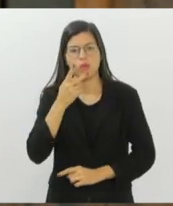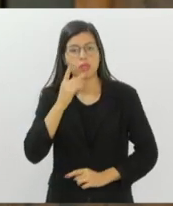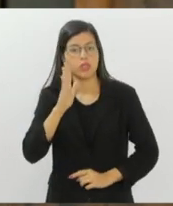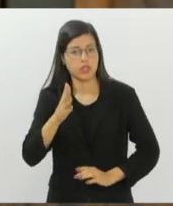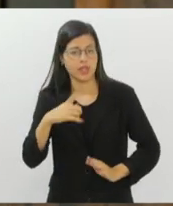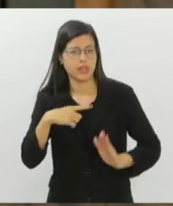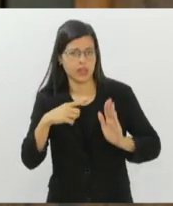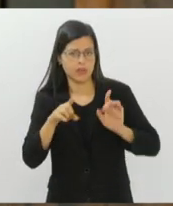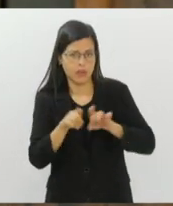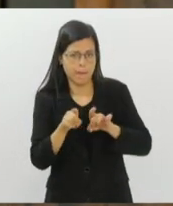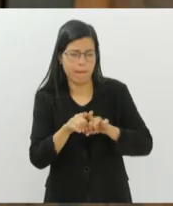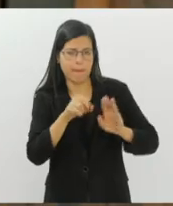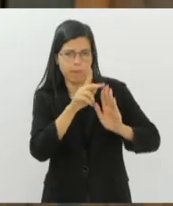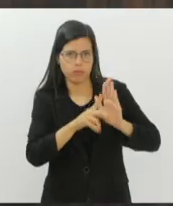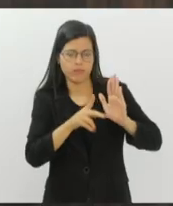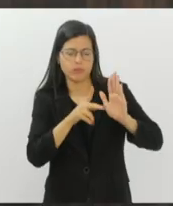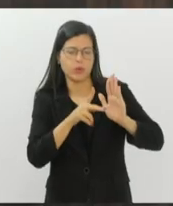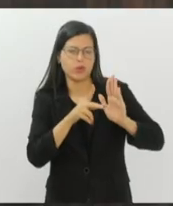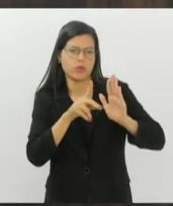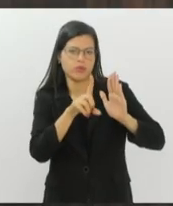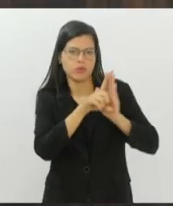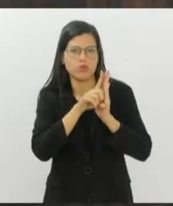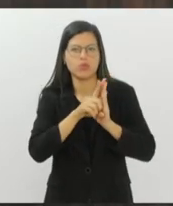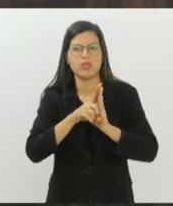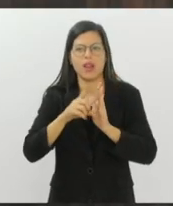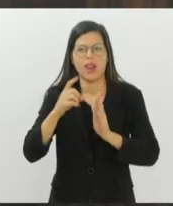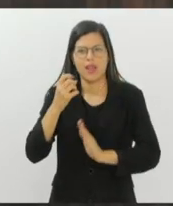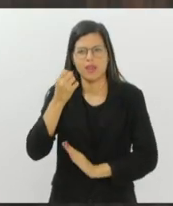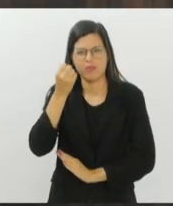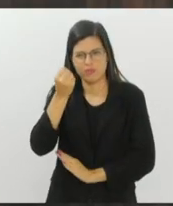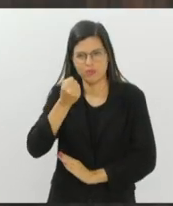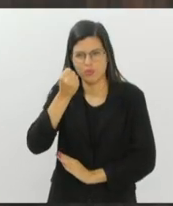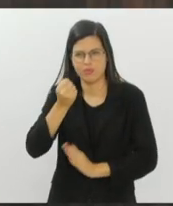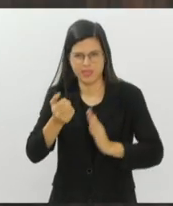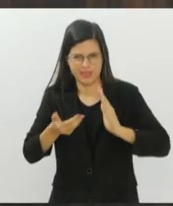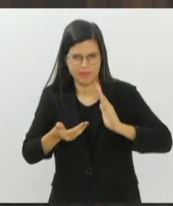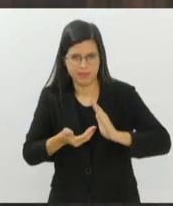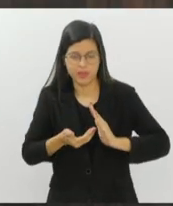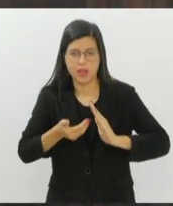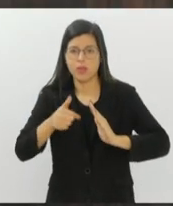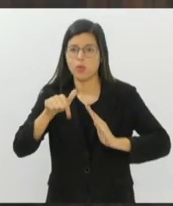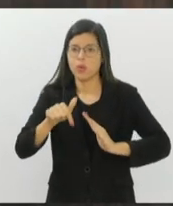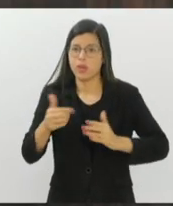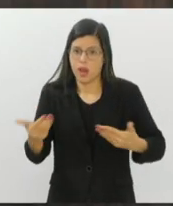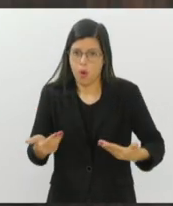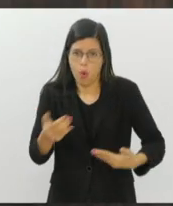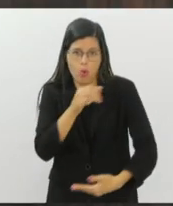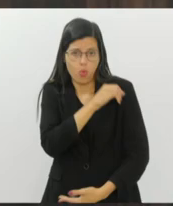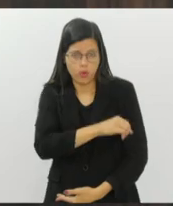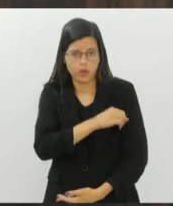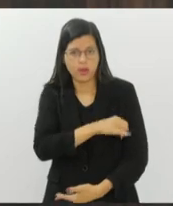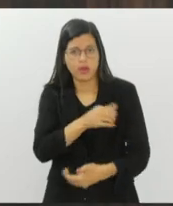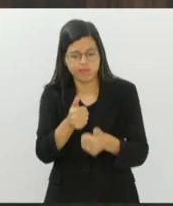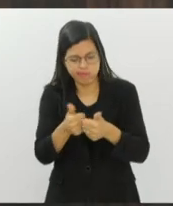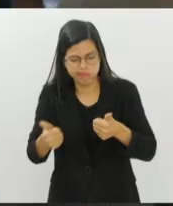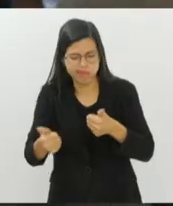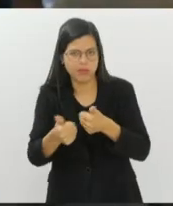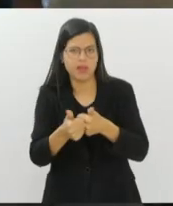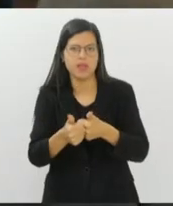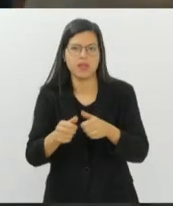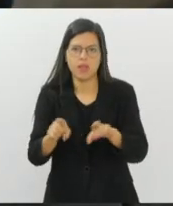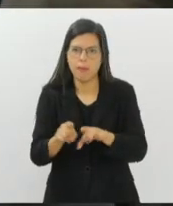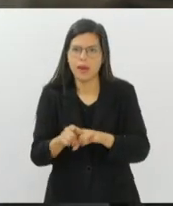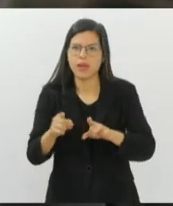que visa regular esse mercado. E agora o Rio se coloca à frente para avançar nessa legislação estadual também.